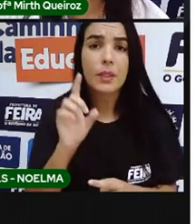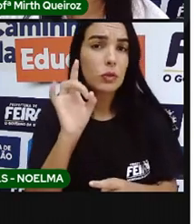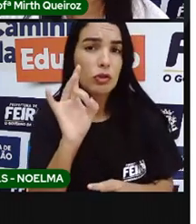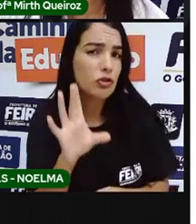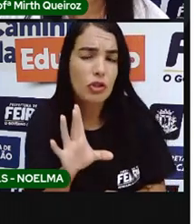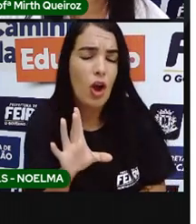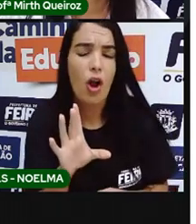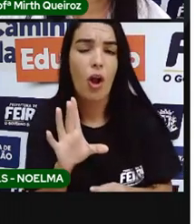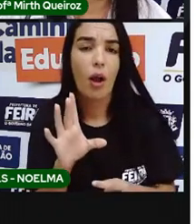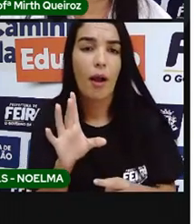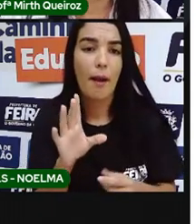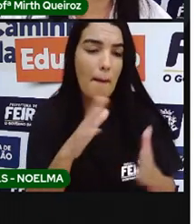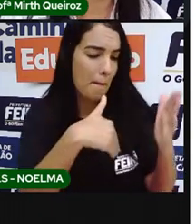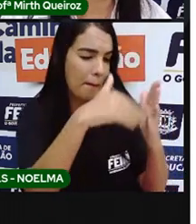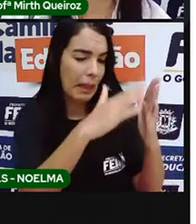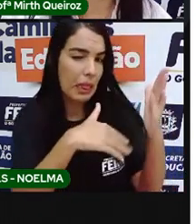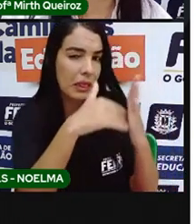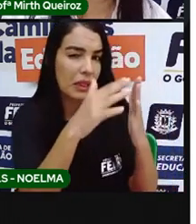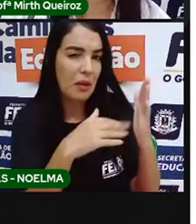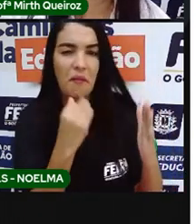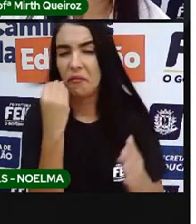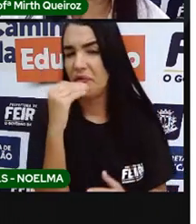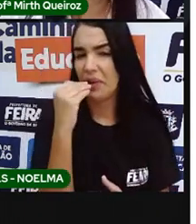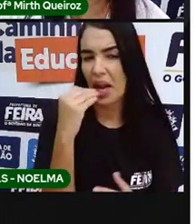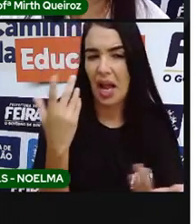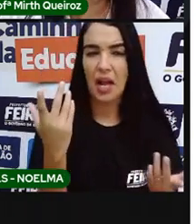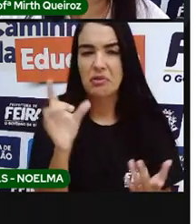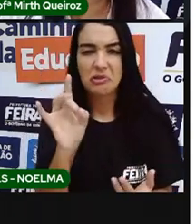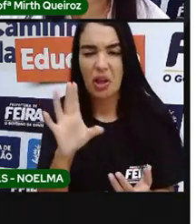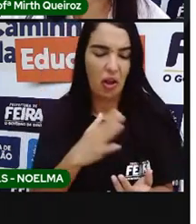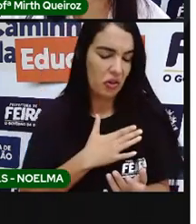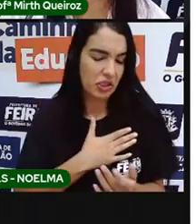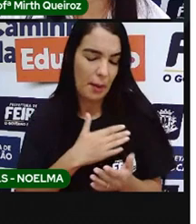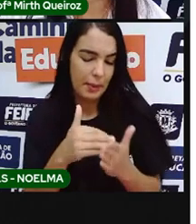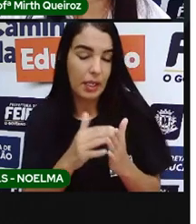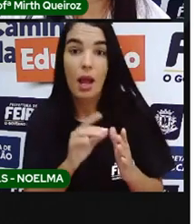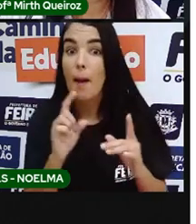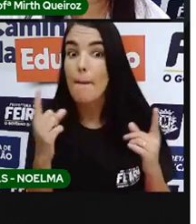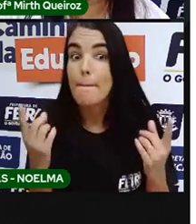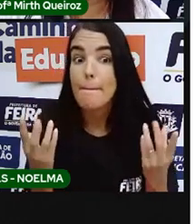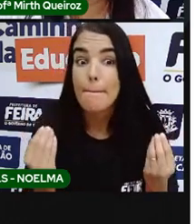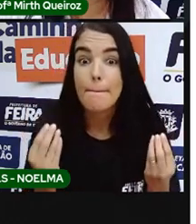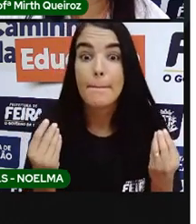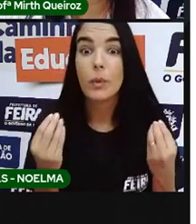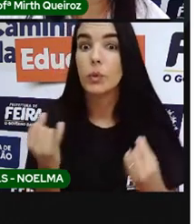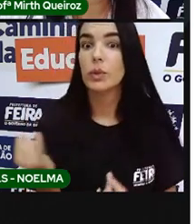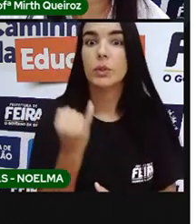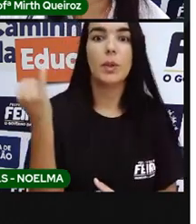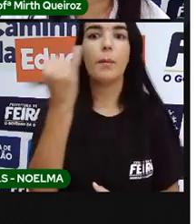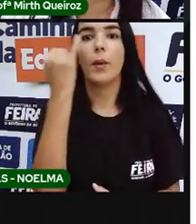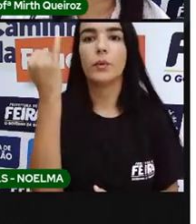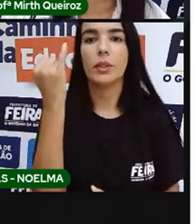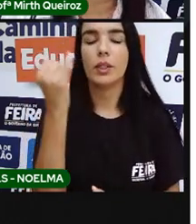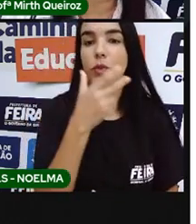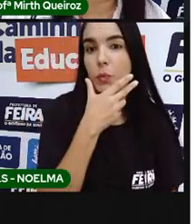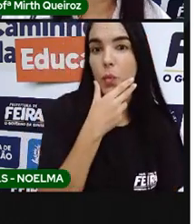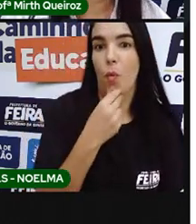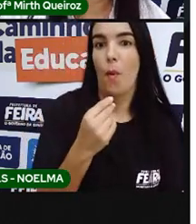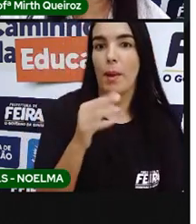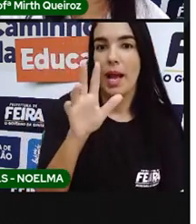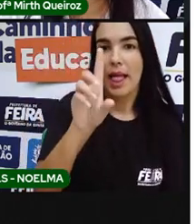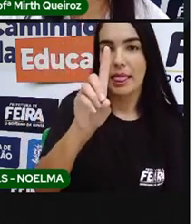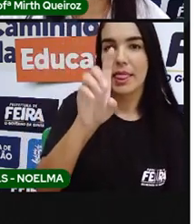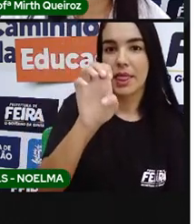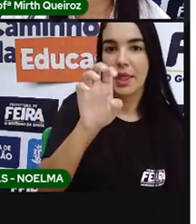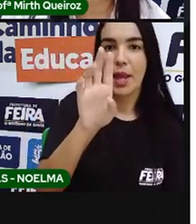de um pintal, de alguém que gostava de pintar. Não era isso, não, gente. Debré, no caso de Debré, assim